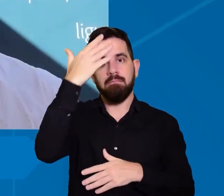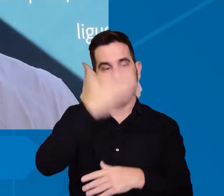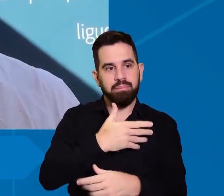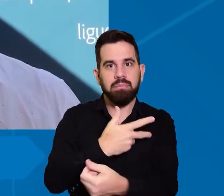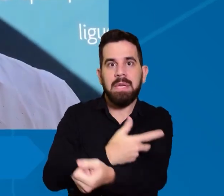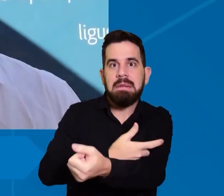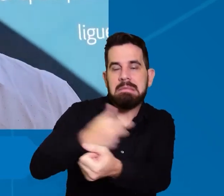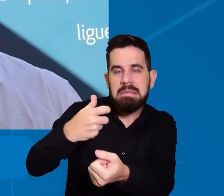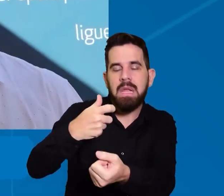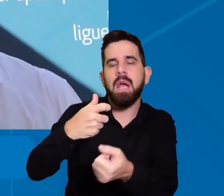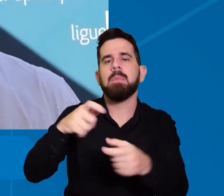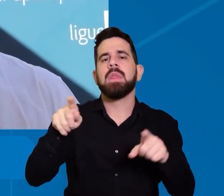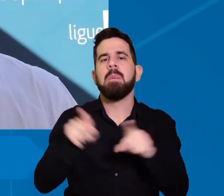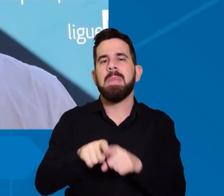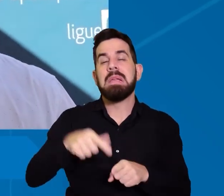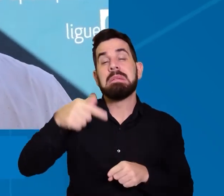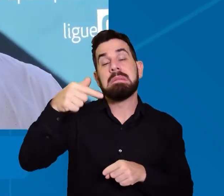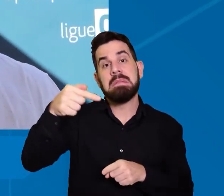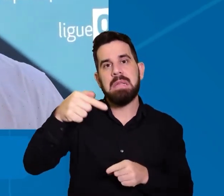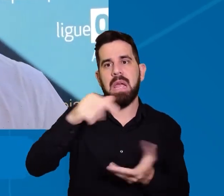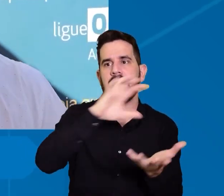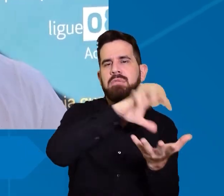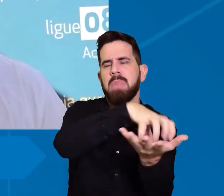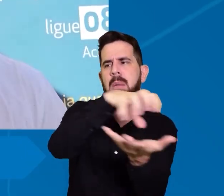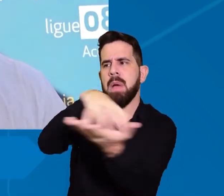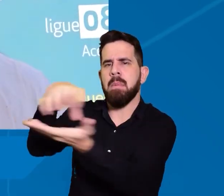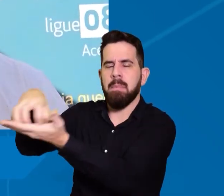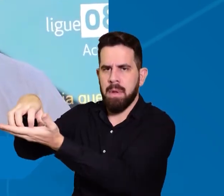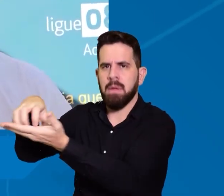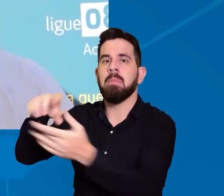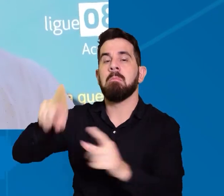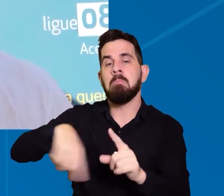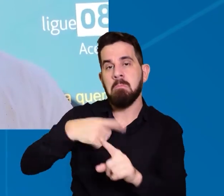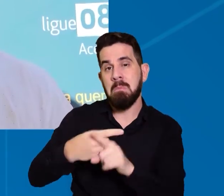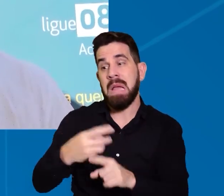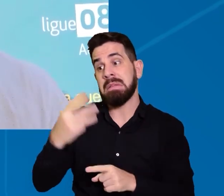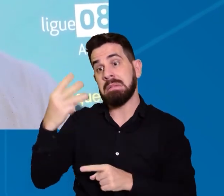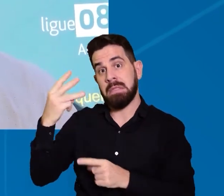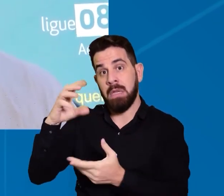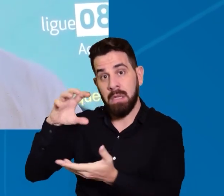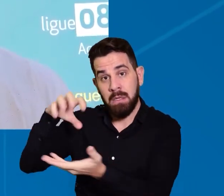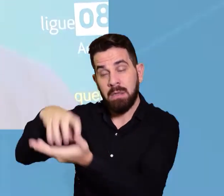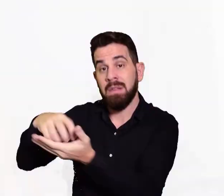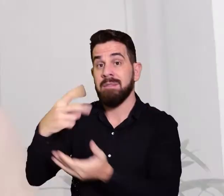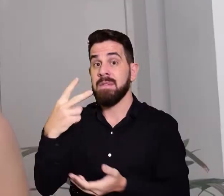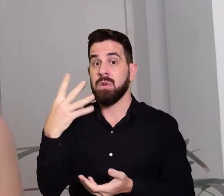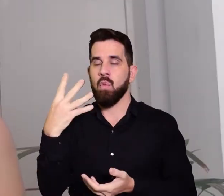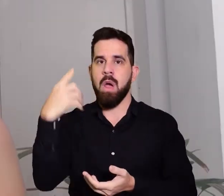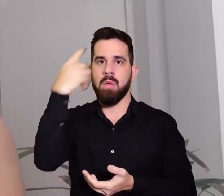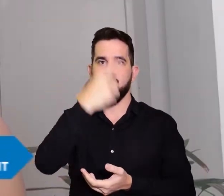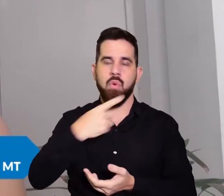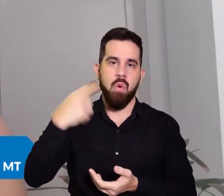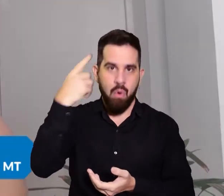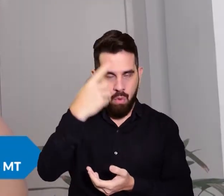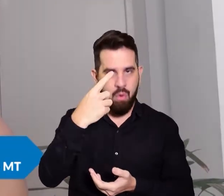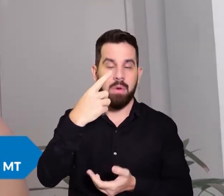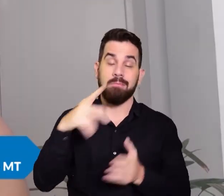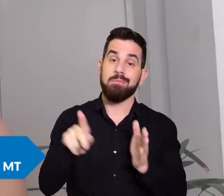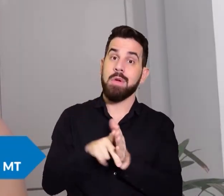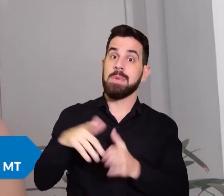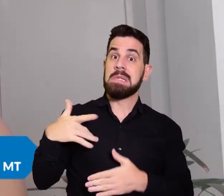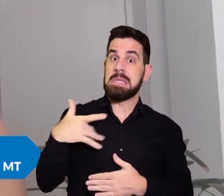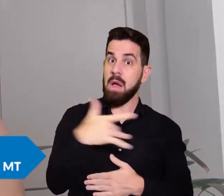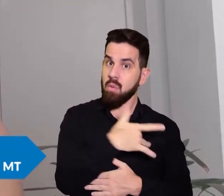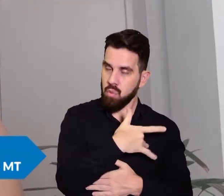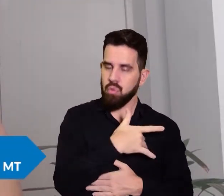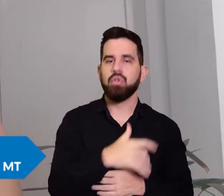unidades básicas de saúde, e também as nossas três unidades de pronto-atendimento que funcionam 24 horas. Informação apurada,